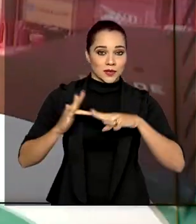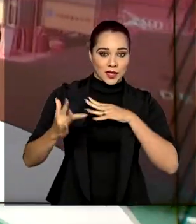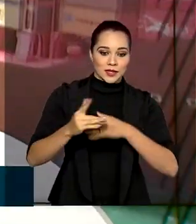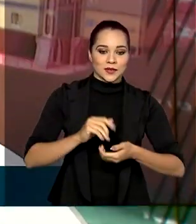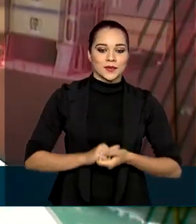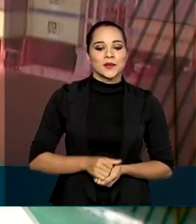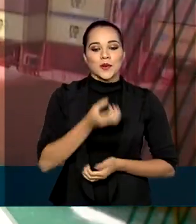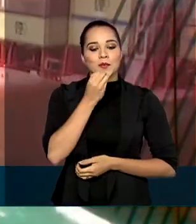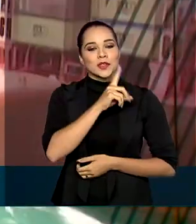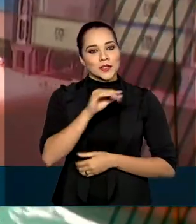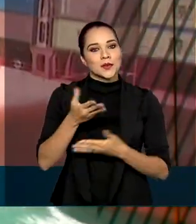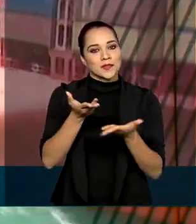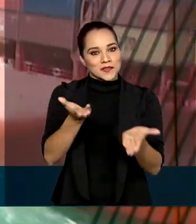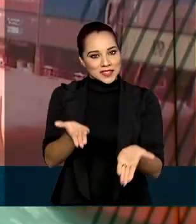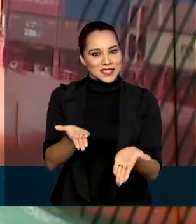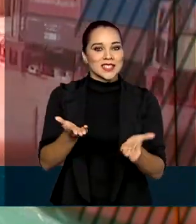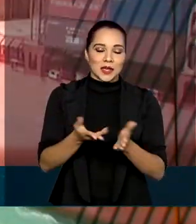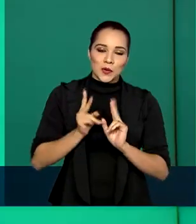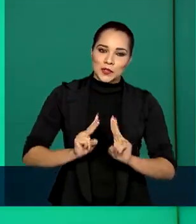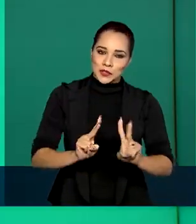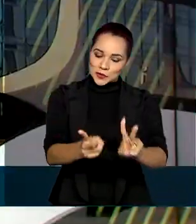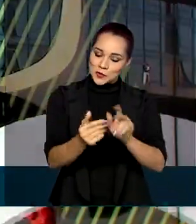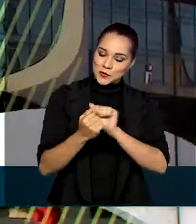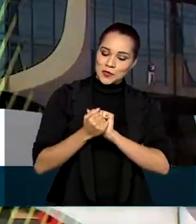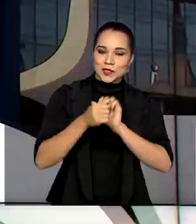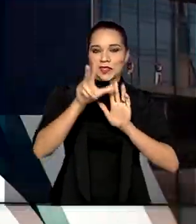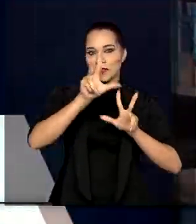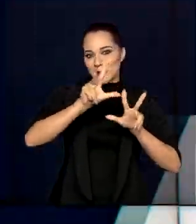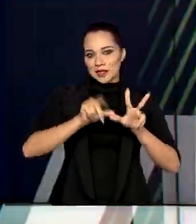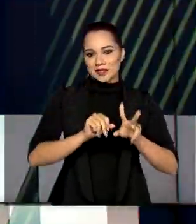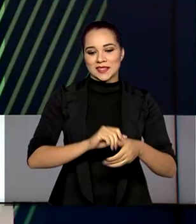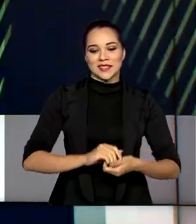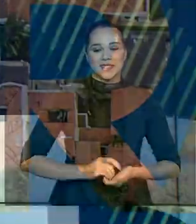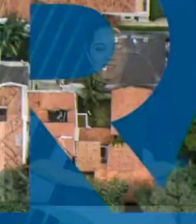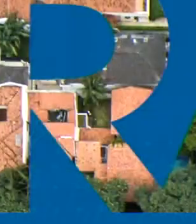nossas redes sociais. Um bom dia para você e continue com a gente aqui na TV Brasil.